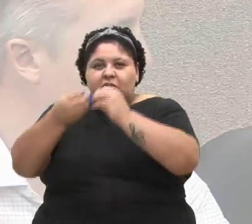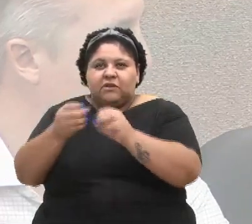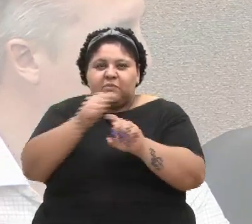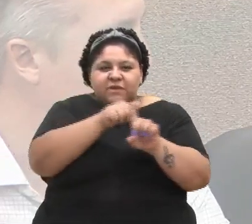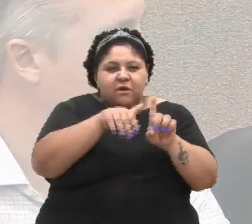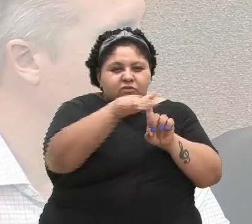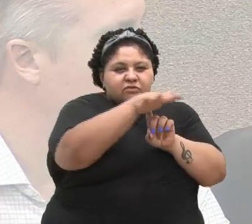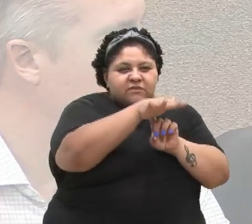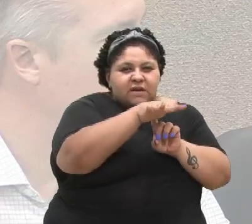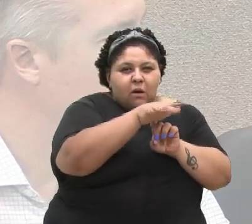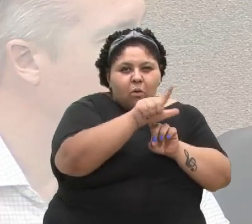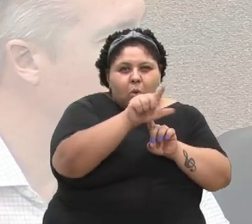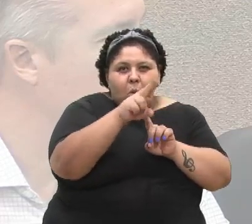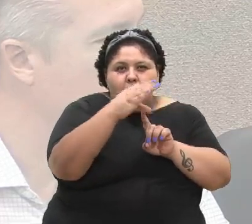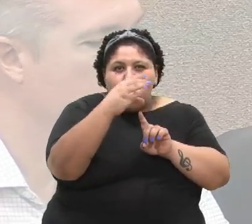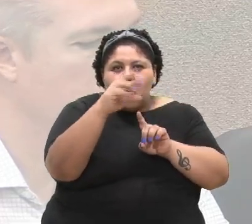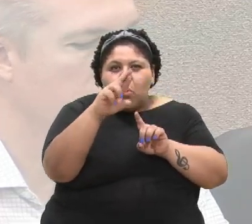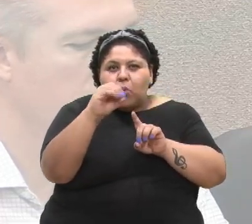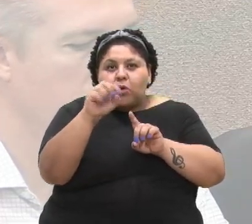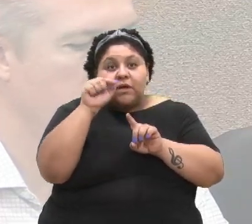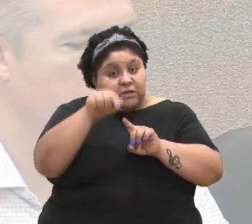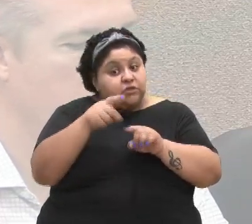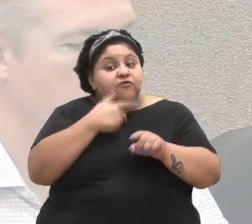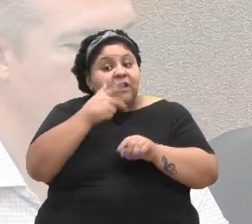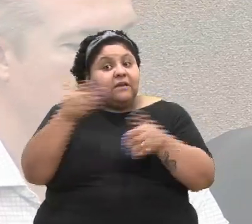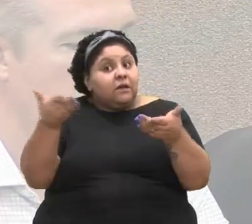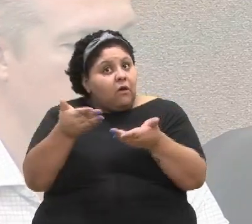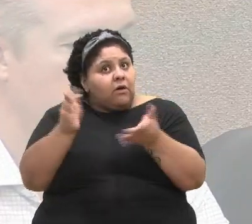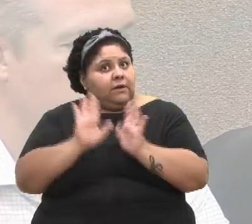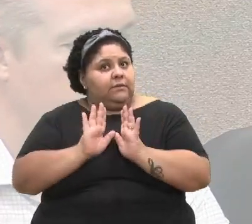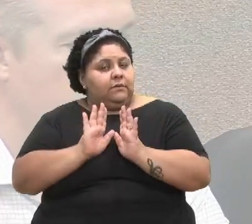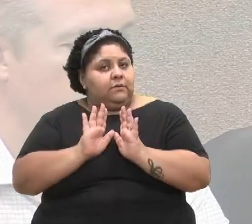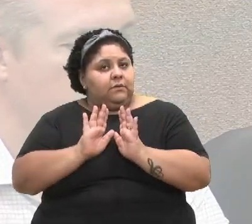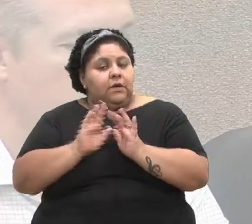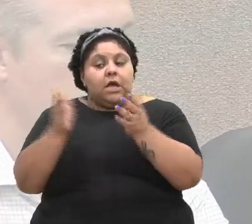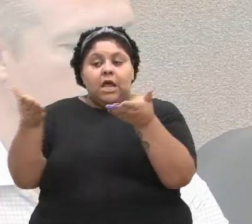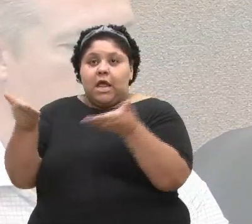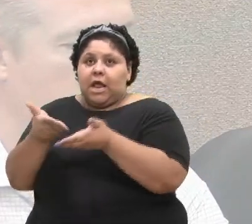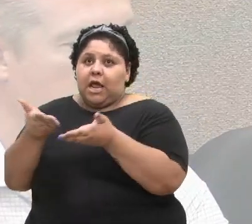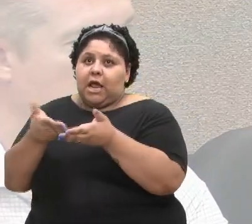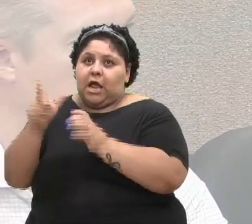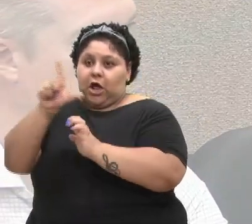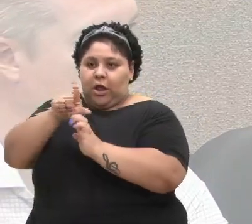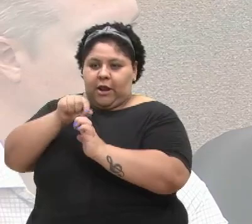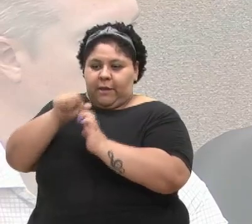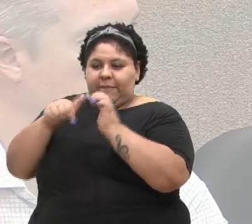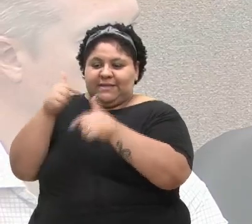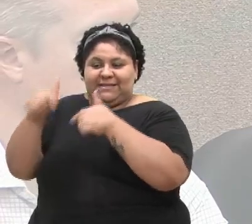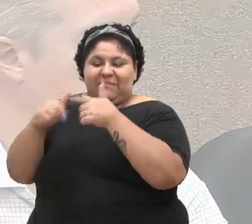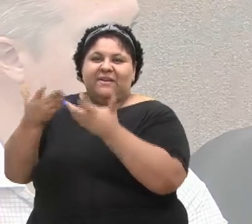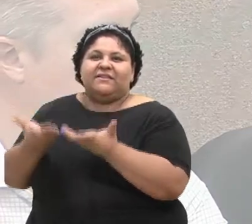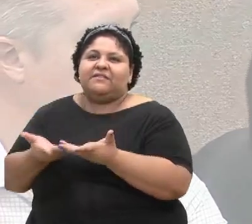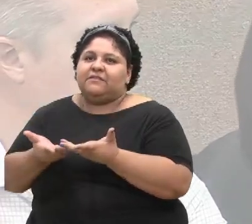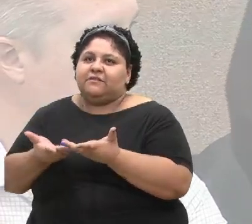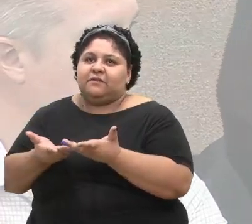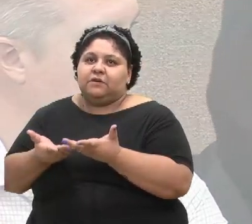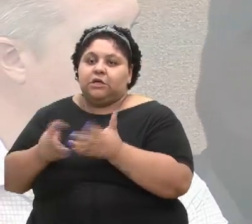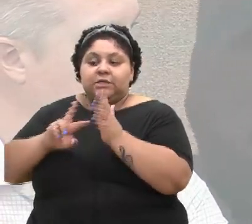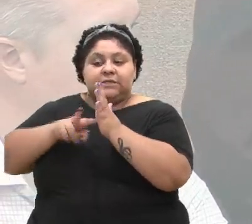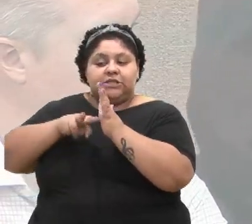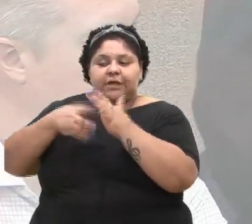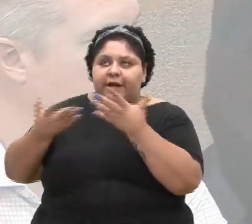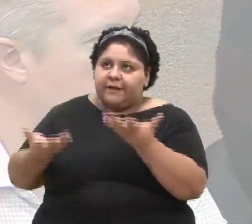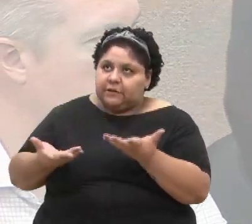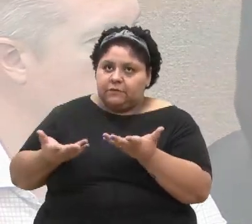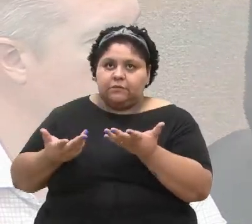Lucro, isso que nós estamos falando nessa moção. Agora, entre empresa e trabalhadores, seja por sindicato